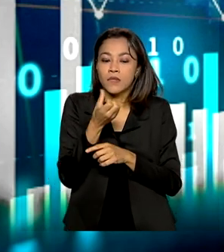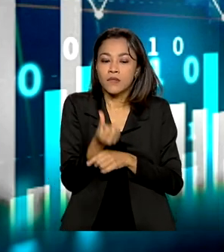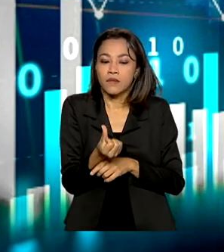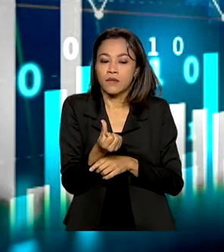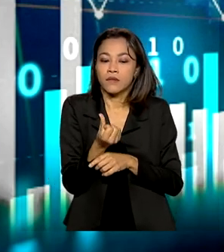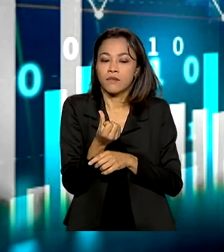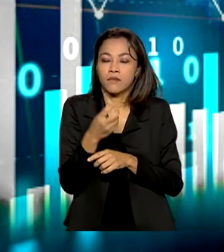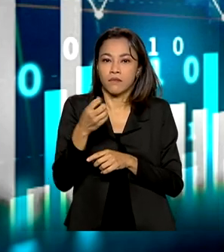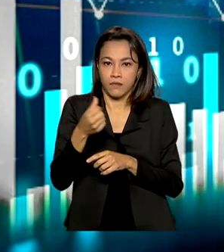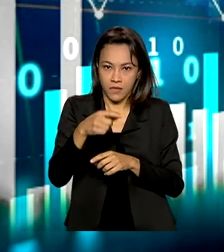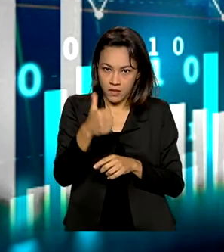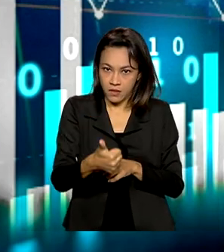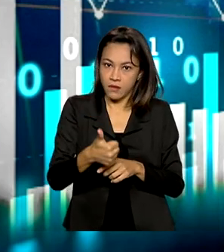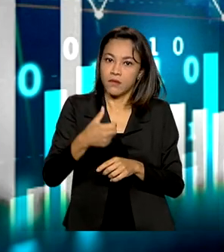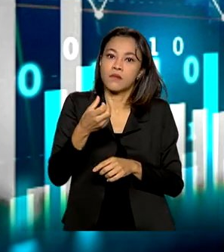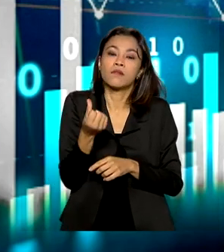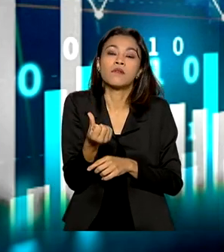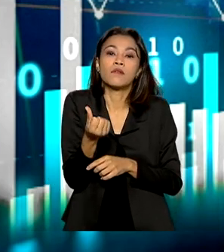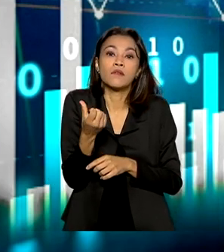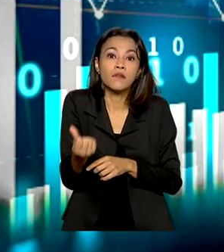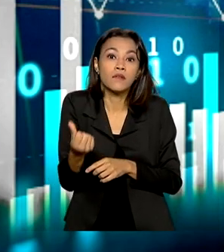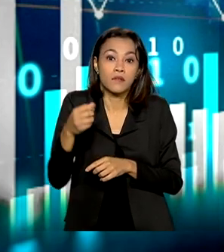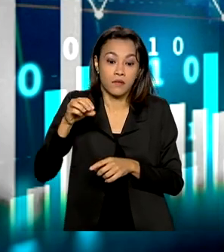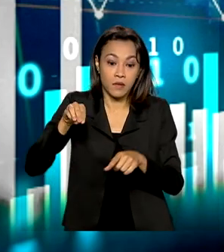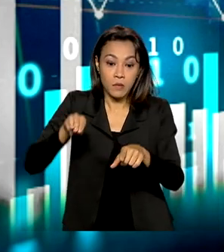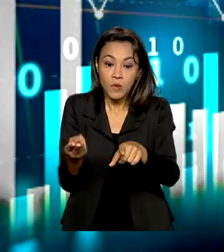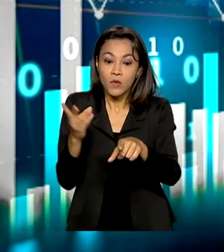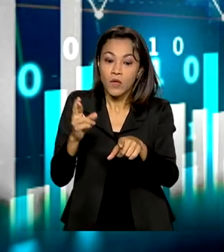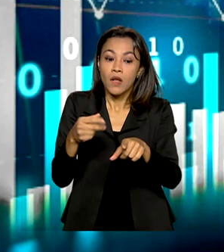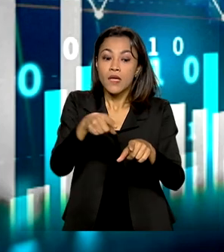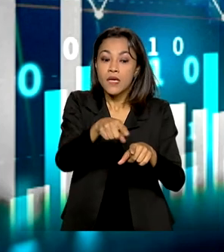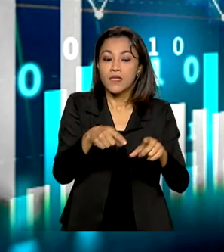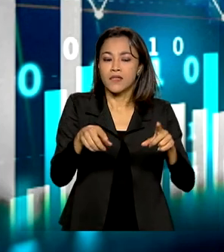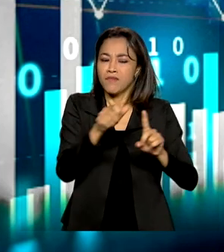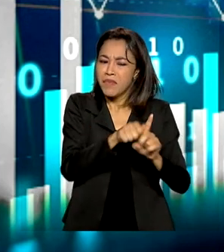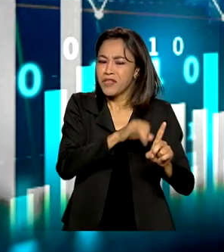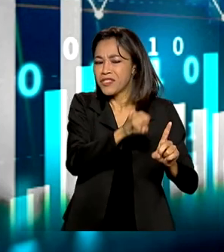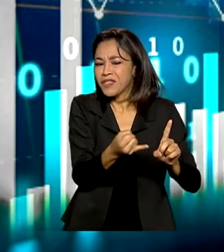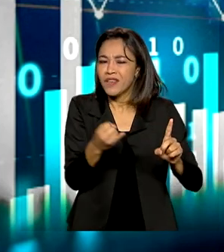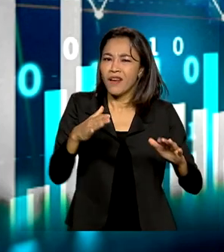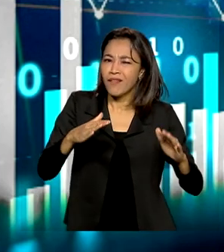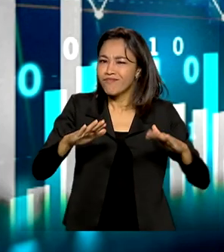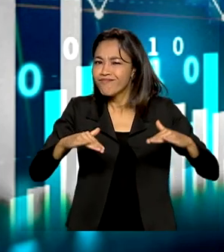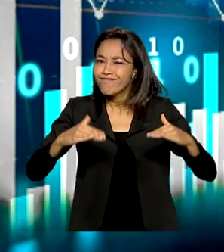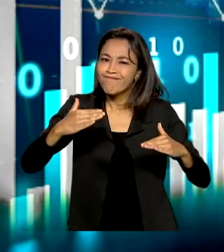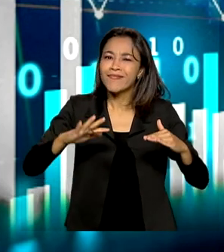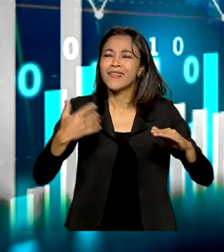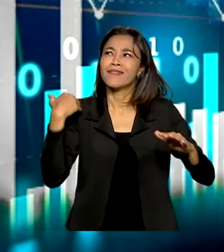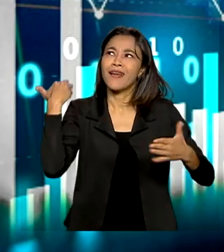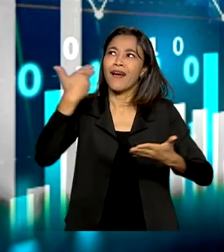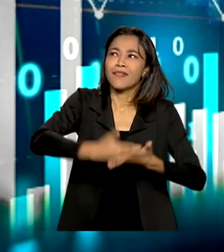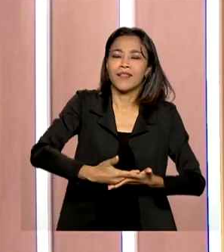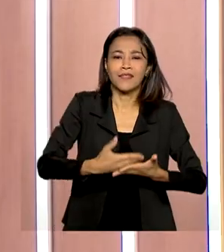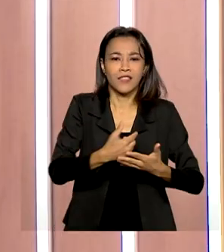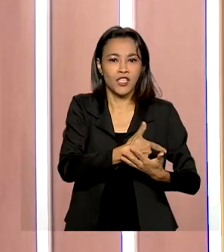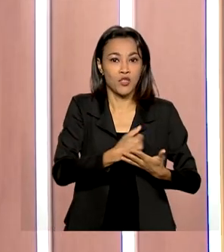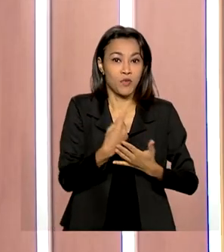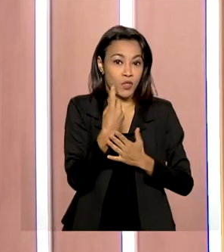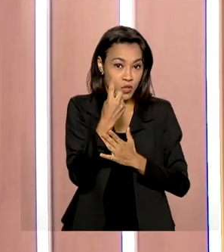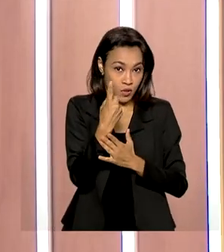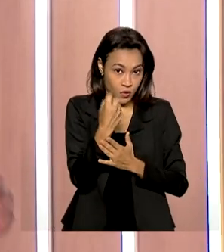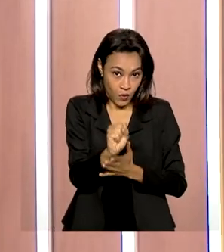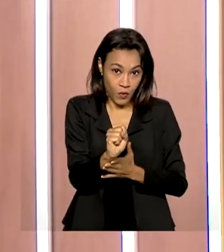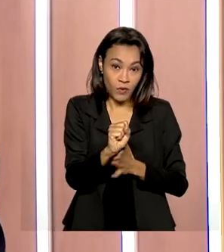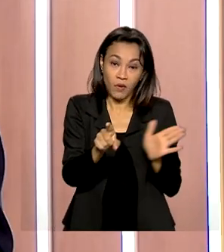Lembrando que janeiro é um mês tradicionalmente deficitário e tem sido assim desde 2018. Inclusive, o